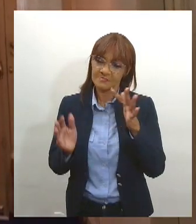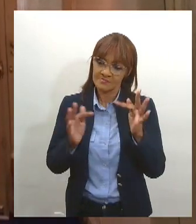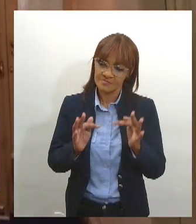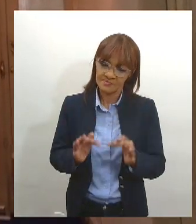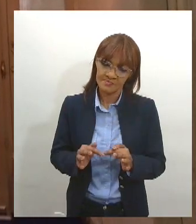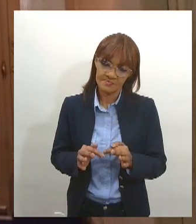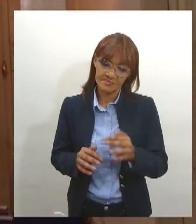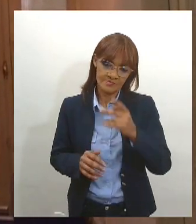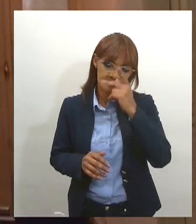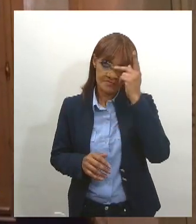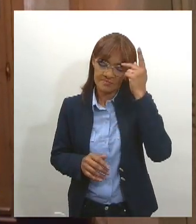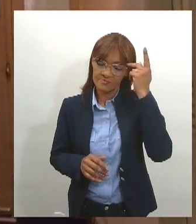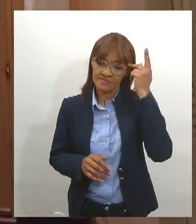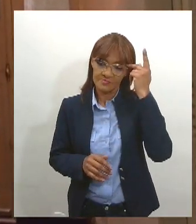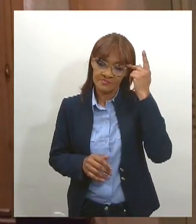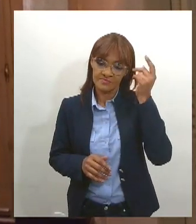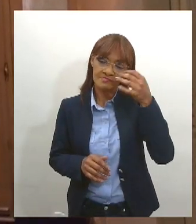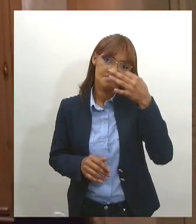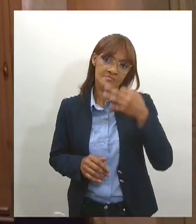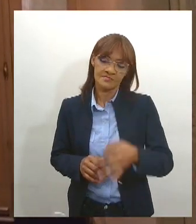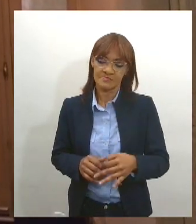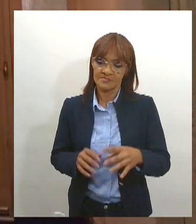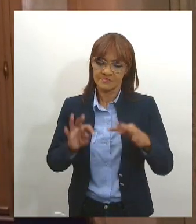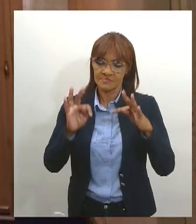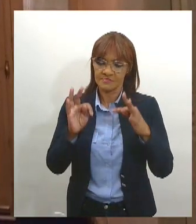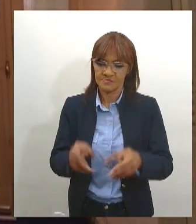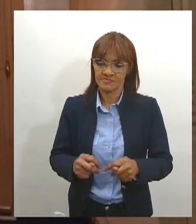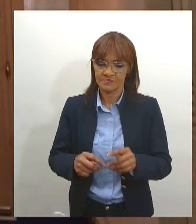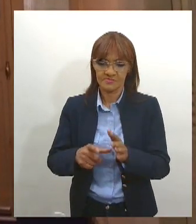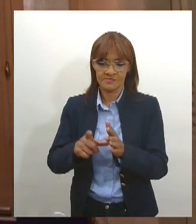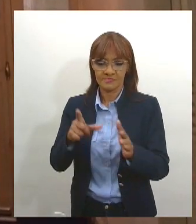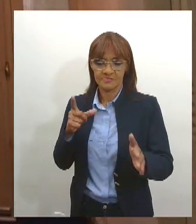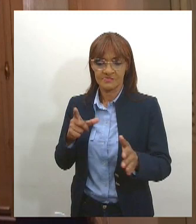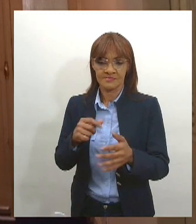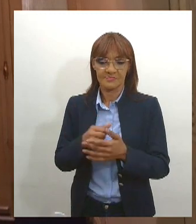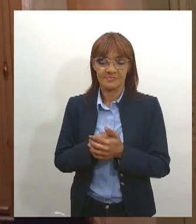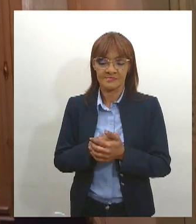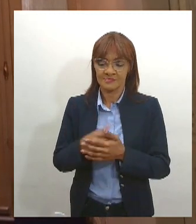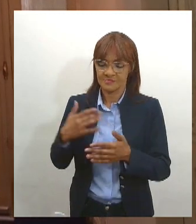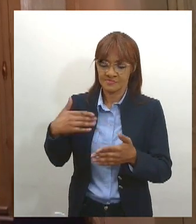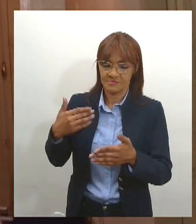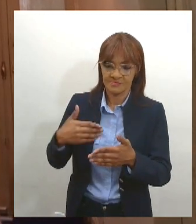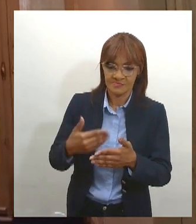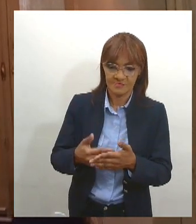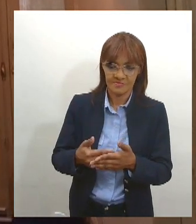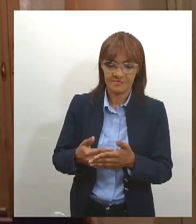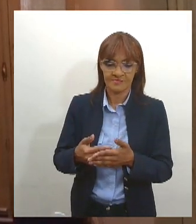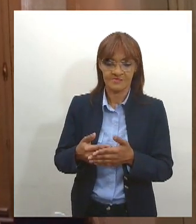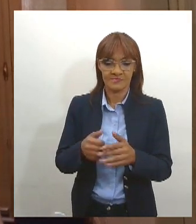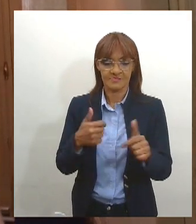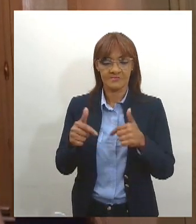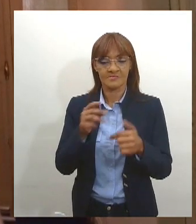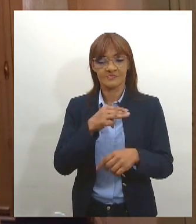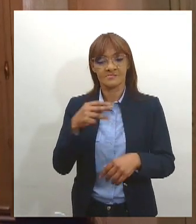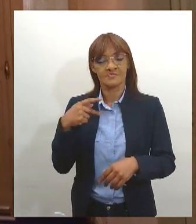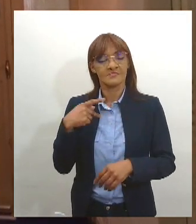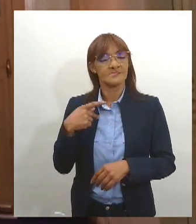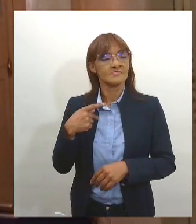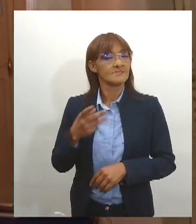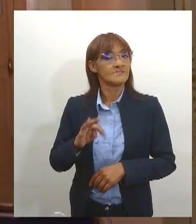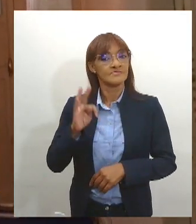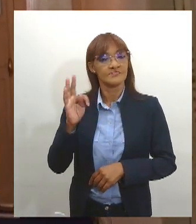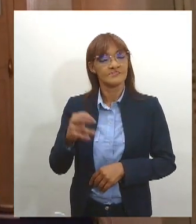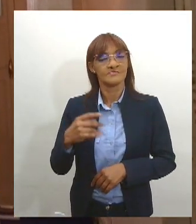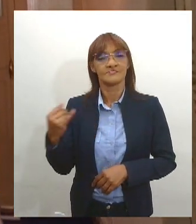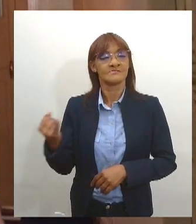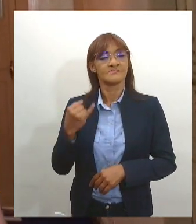honrou tudo o que passou durante o Ministério Público hoje assumiu um cargo importantíssimo que é o cargo do